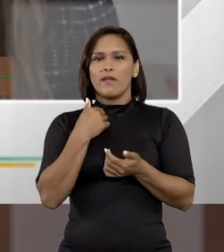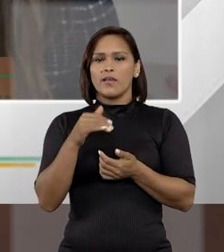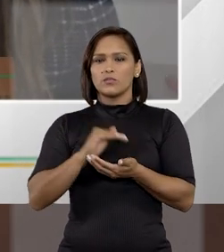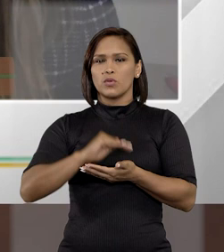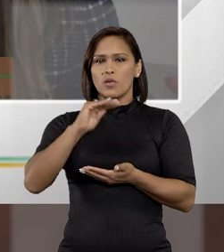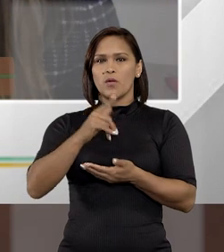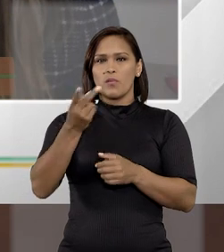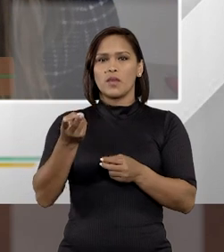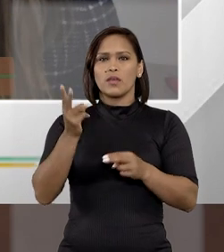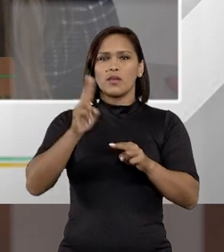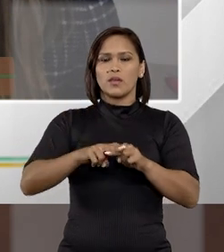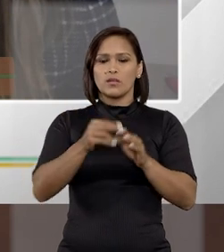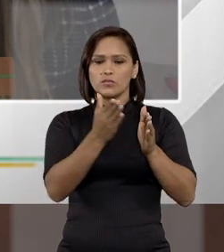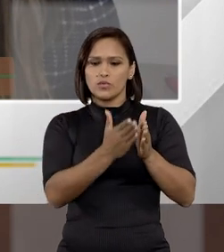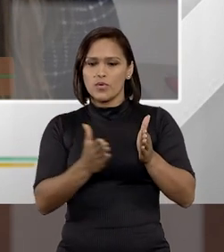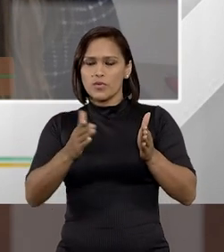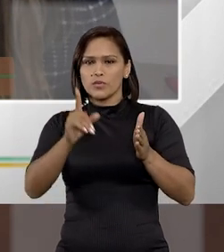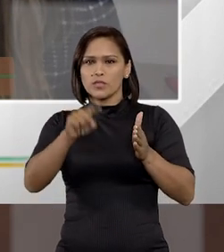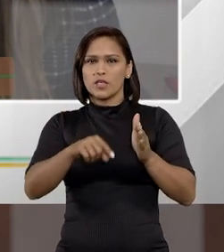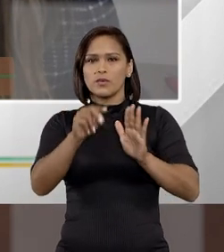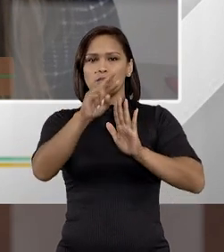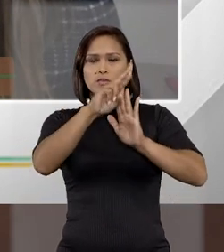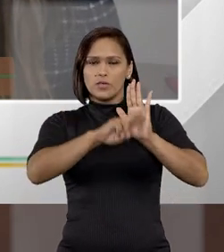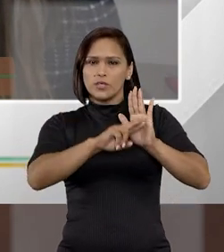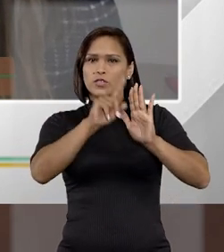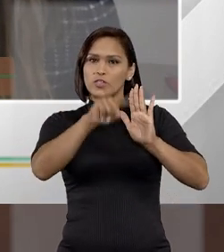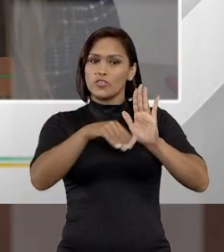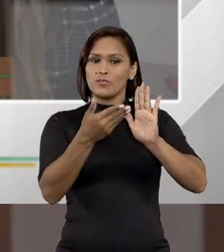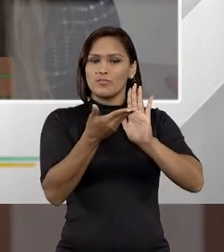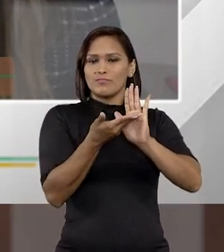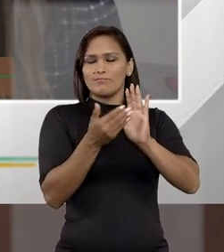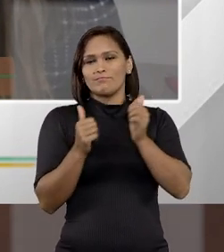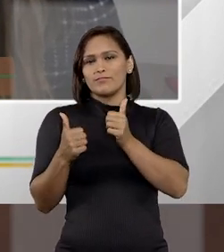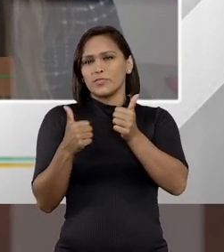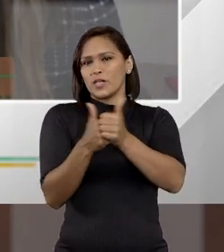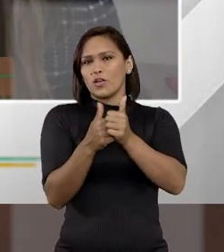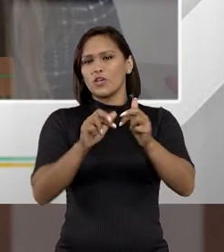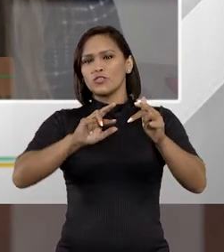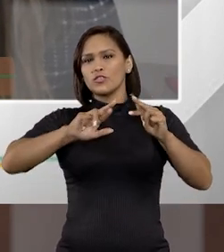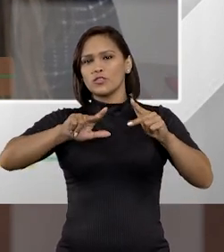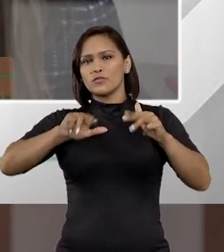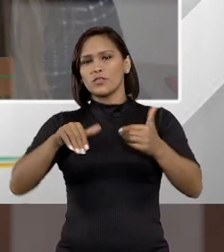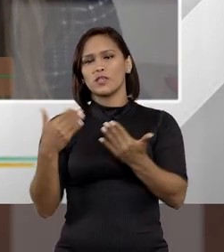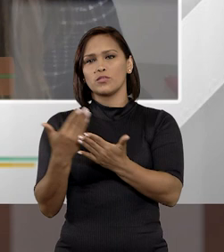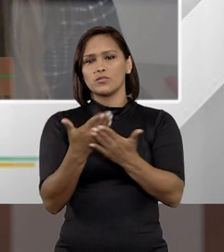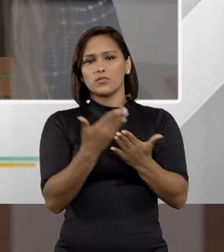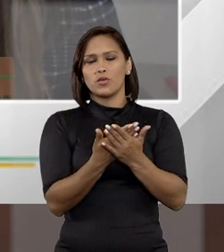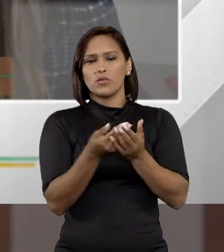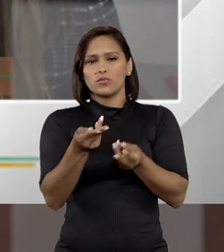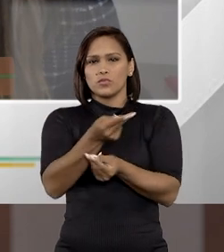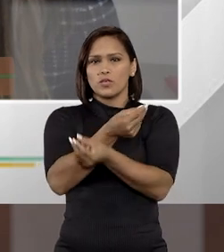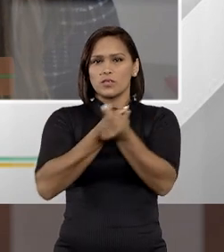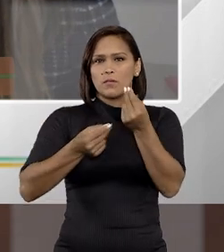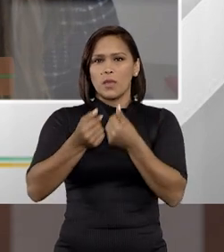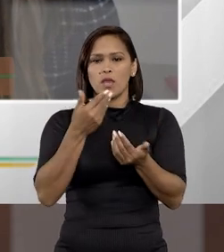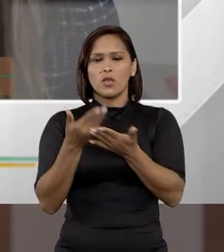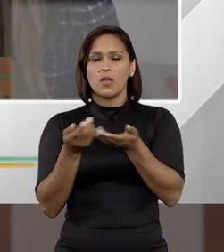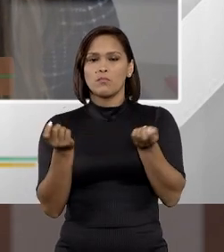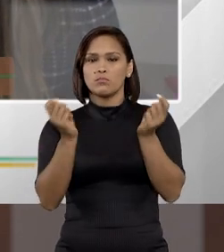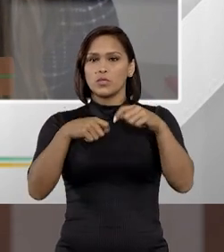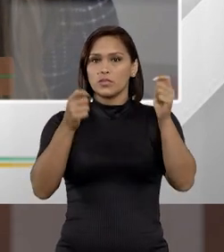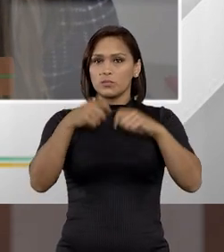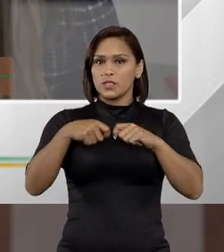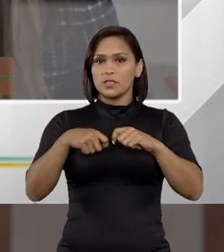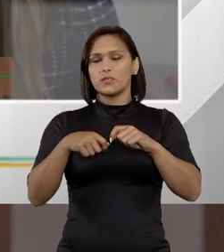aumento, por exemplo, do tempo de progressão de regime, ela veio desacompanhada de um estudo de orçamento, de um estudo de